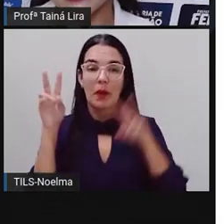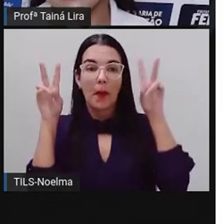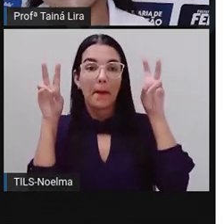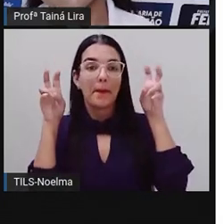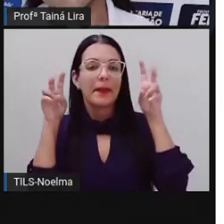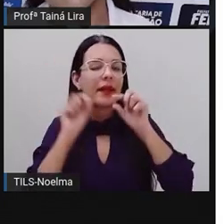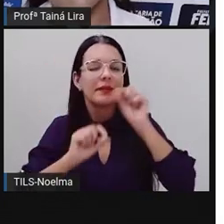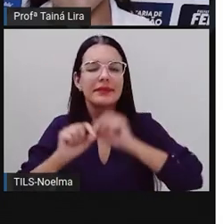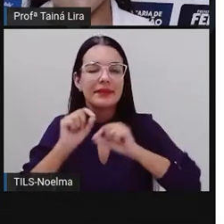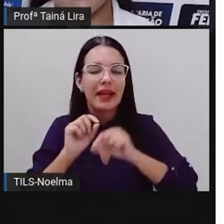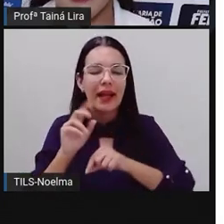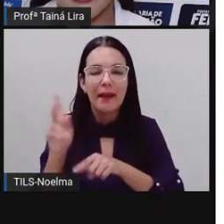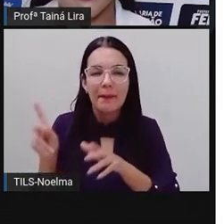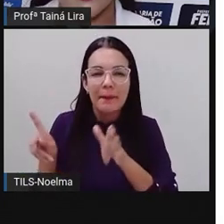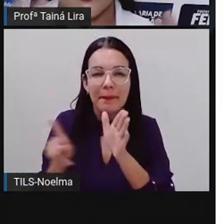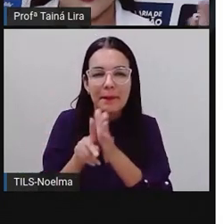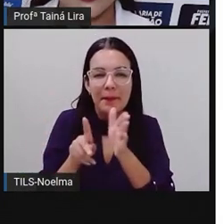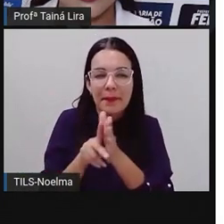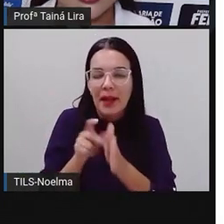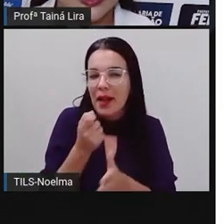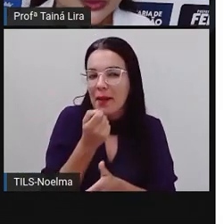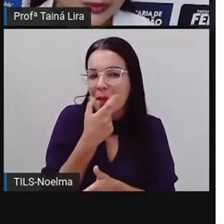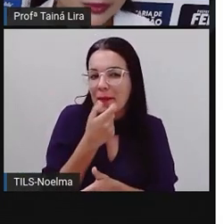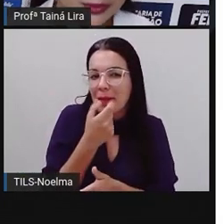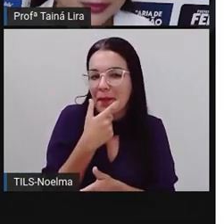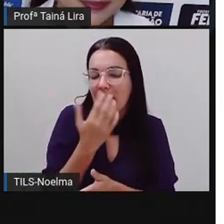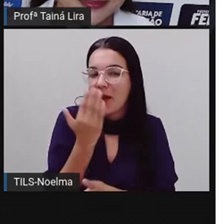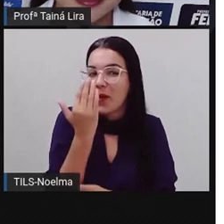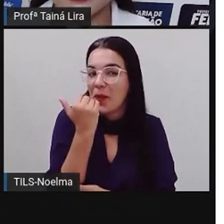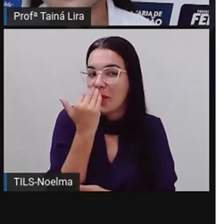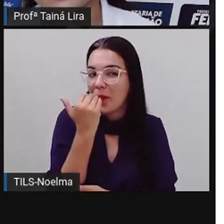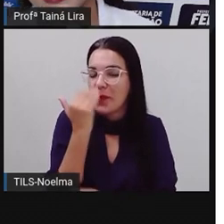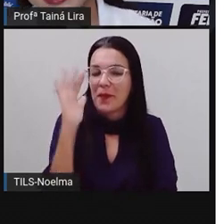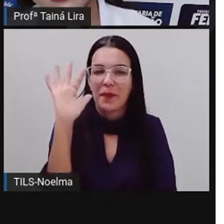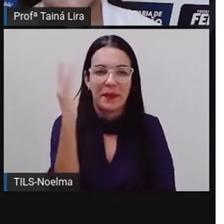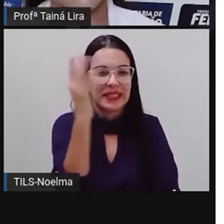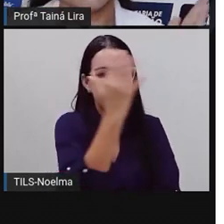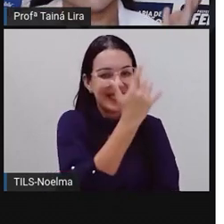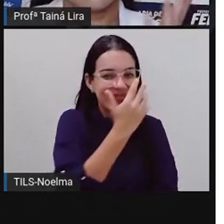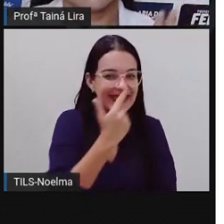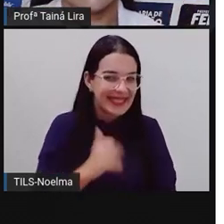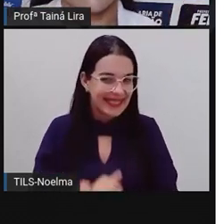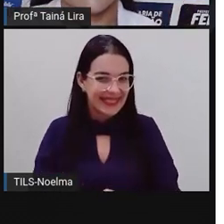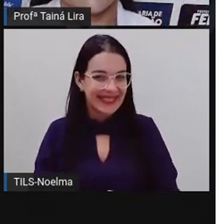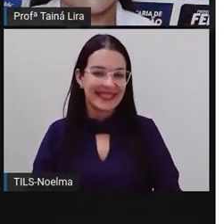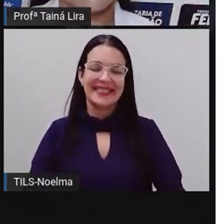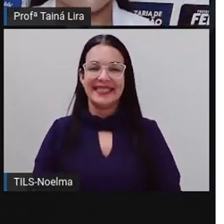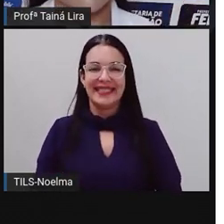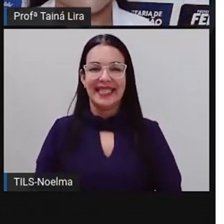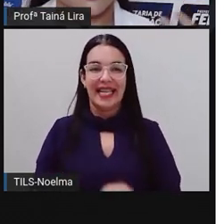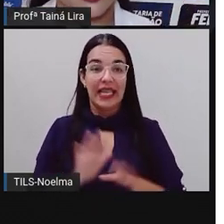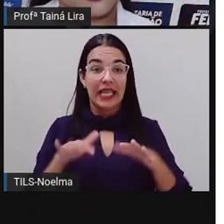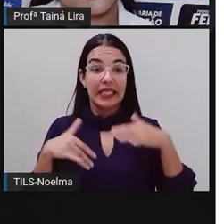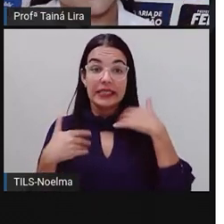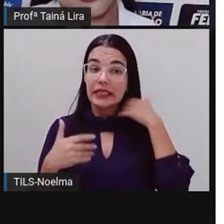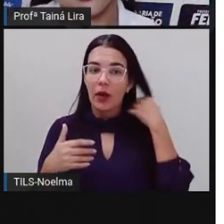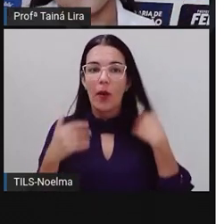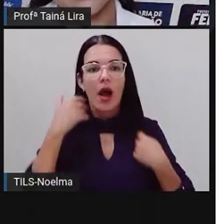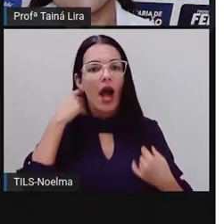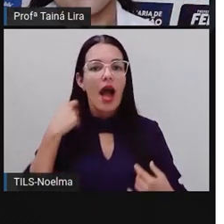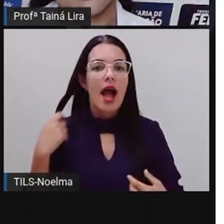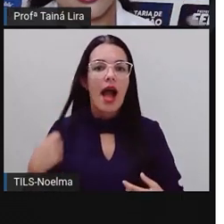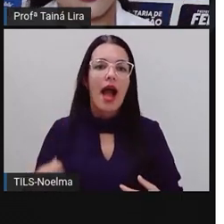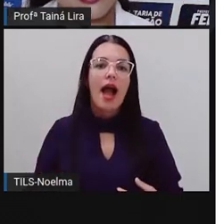plantas próprias para o consumo. Então, nas aulas anteriores